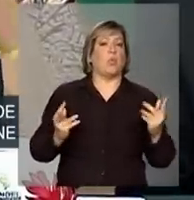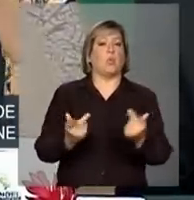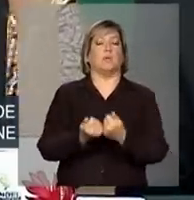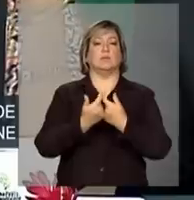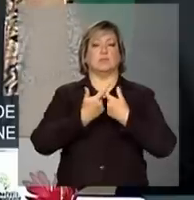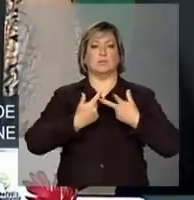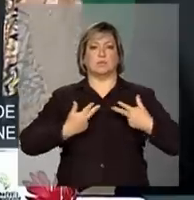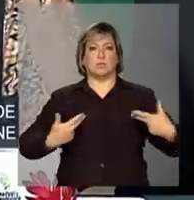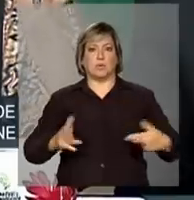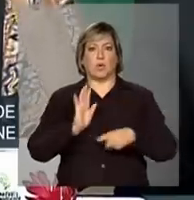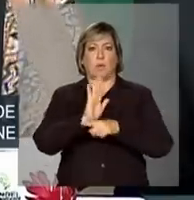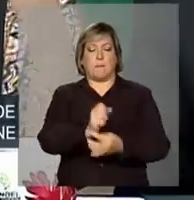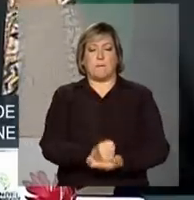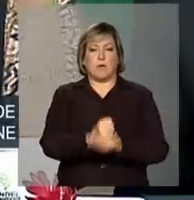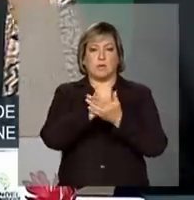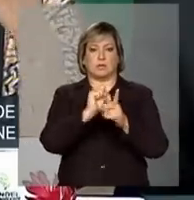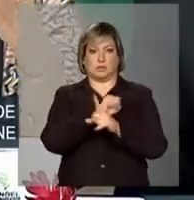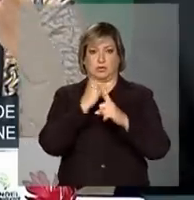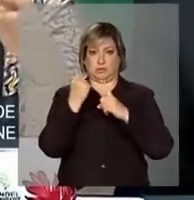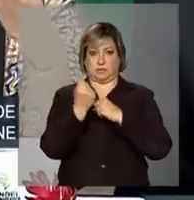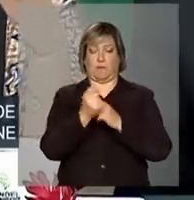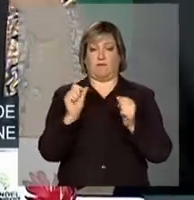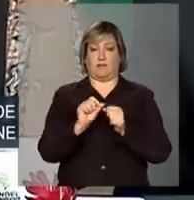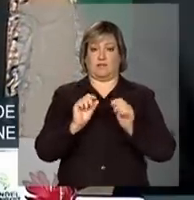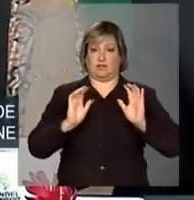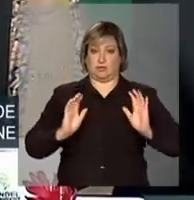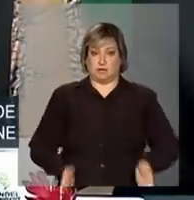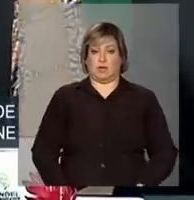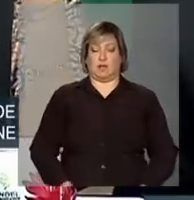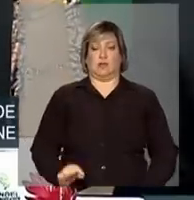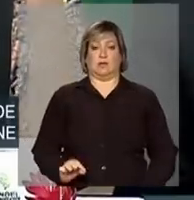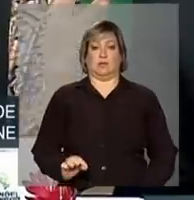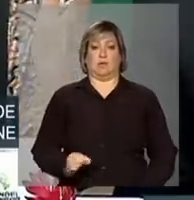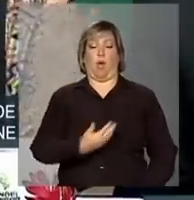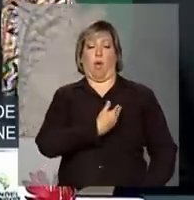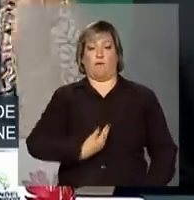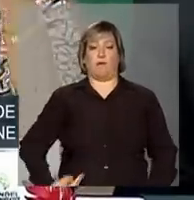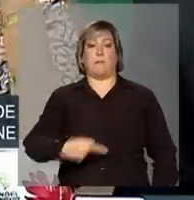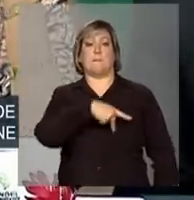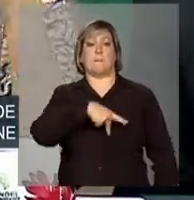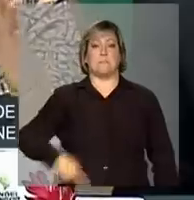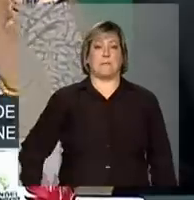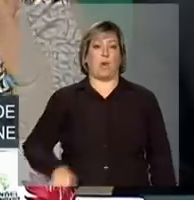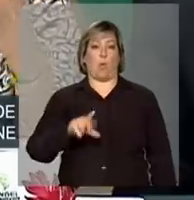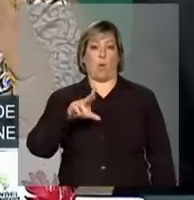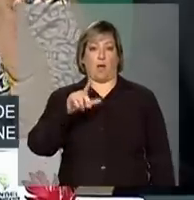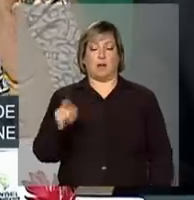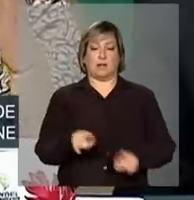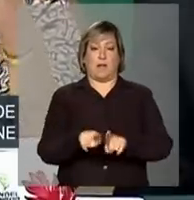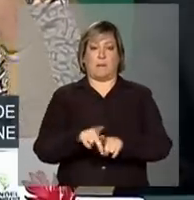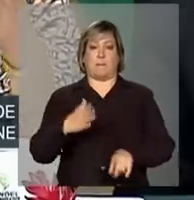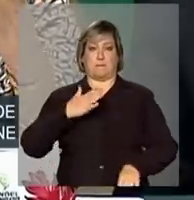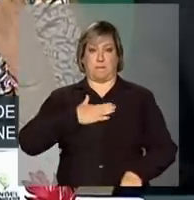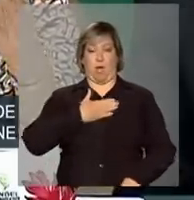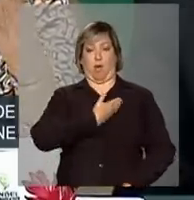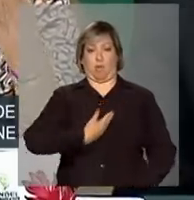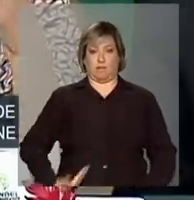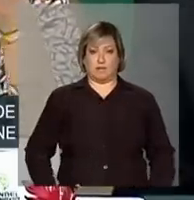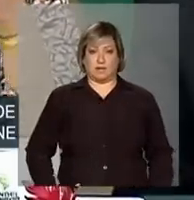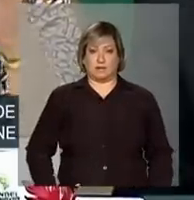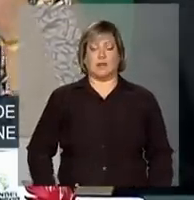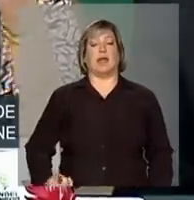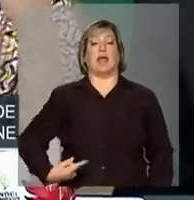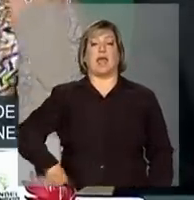proteção social montada pelo governo do presidente Lula e pelo meu governo, elas